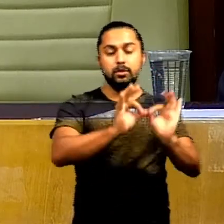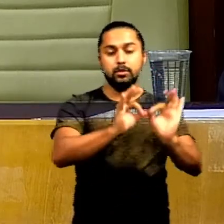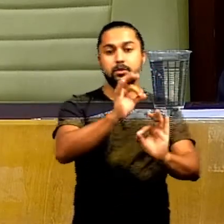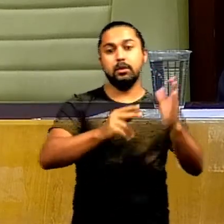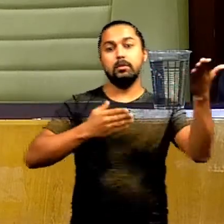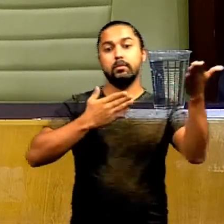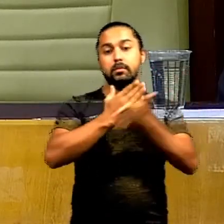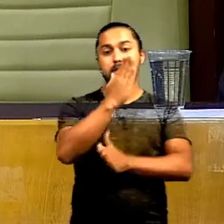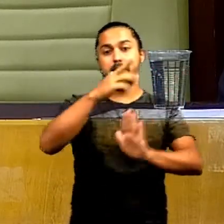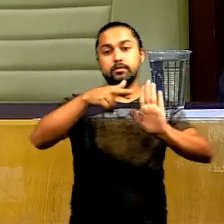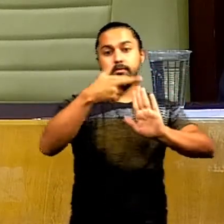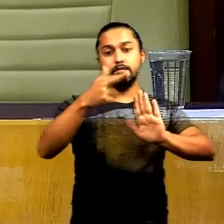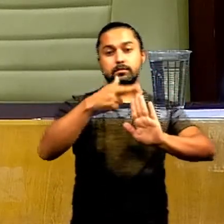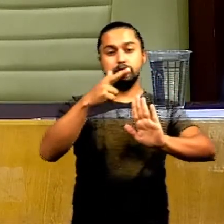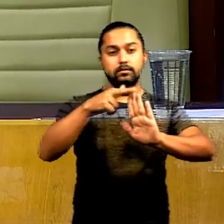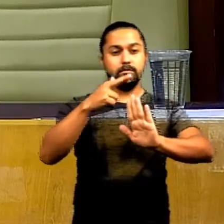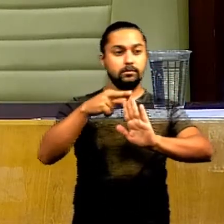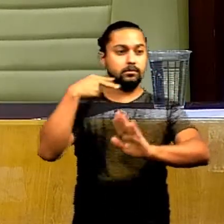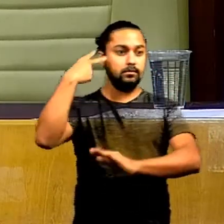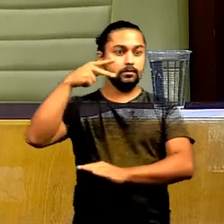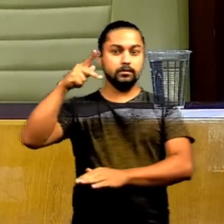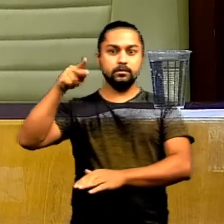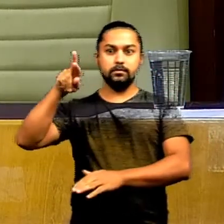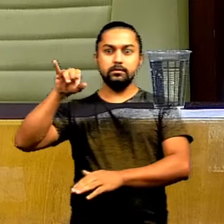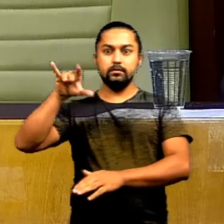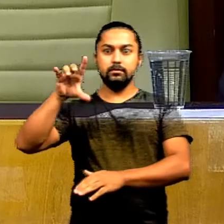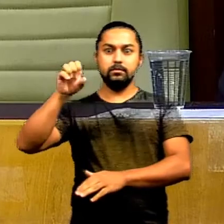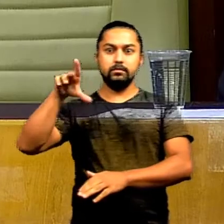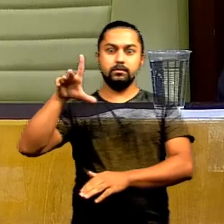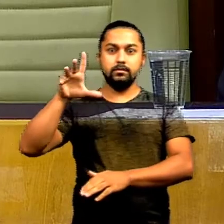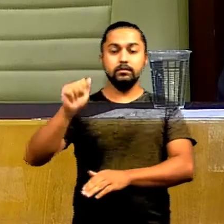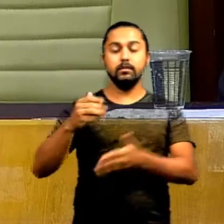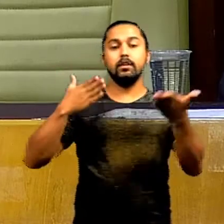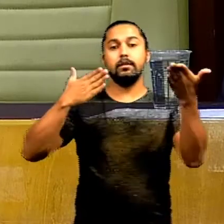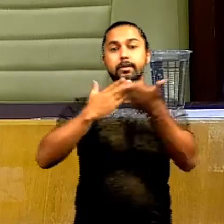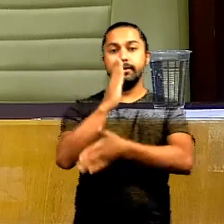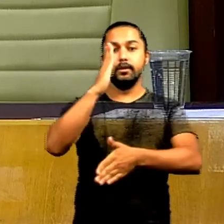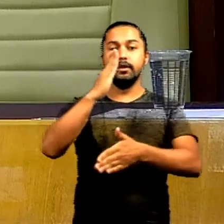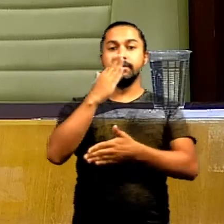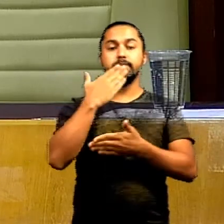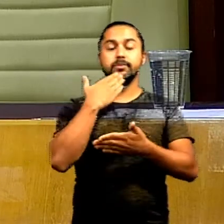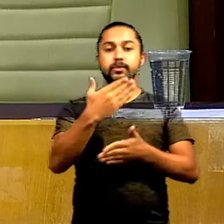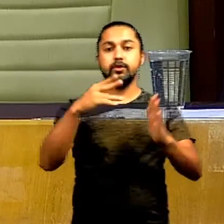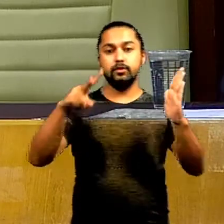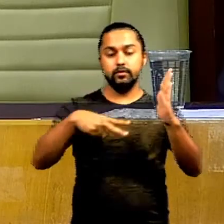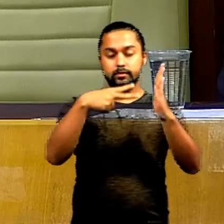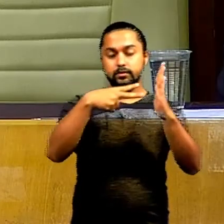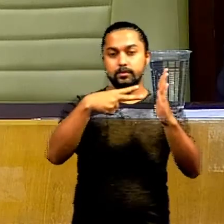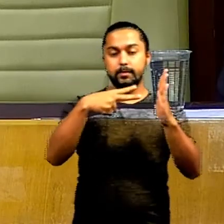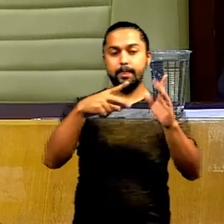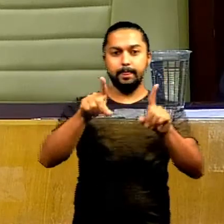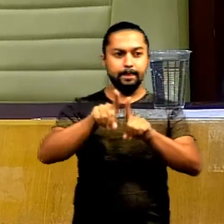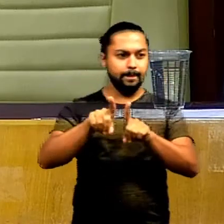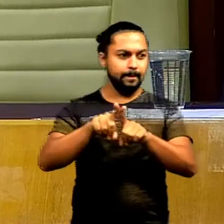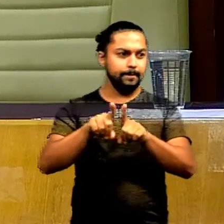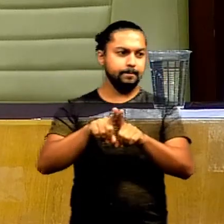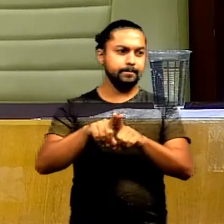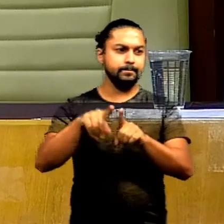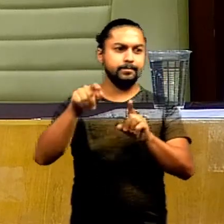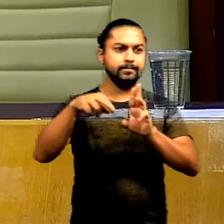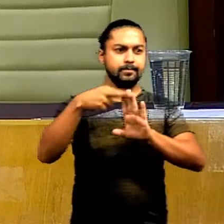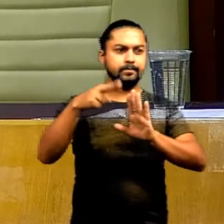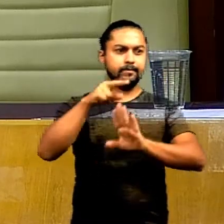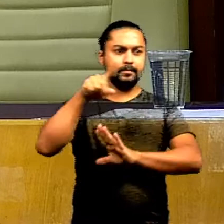e Redação pela aprovação. Relator do vereador Priscila TJ. A primeira votação foi aprovada o pedido de vista do autor, vereador Zander